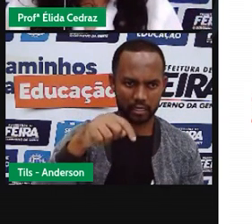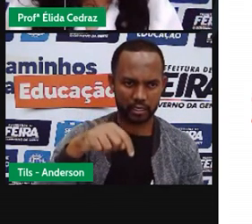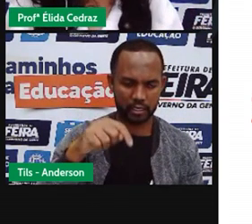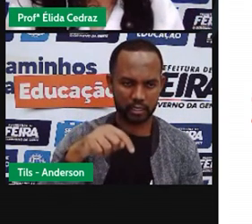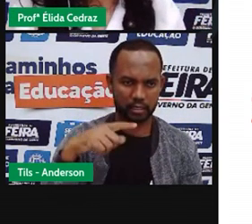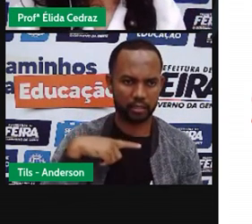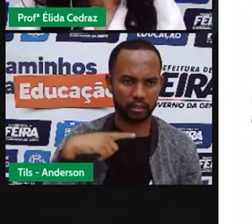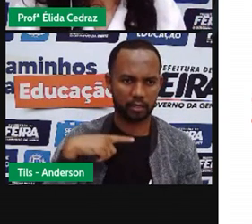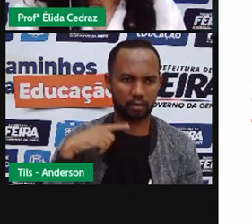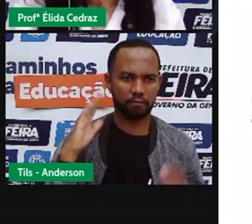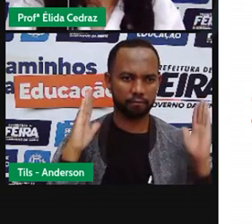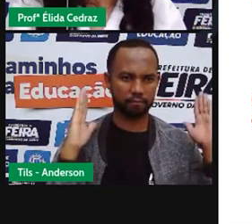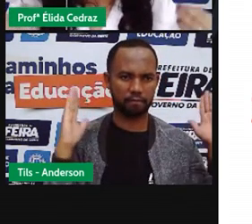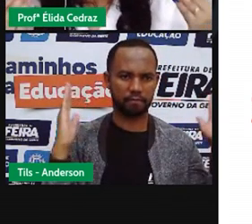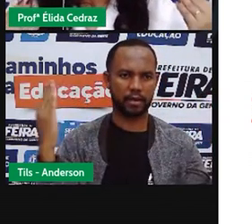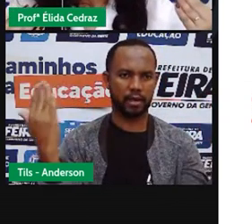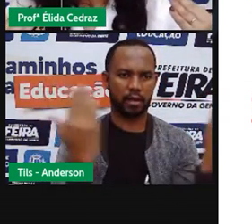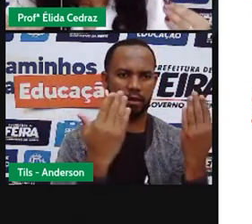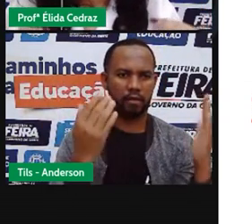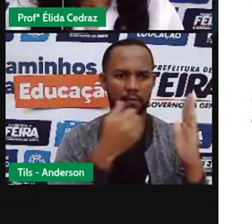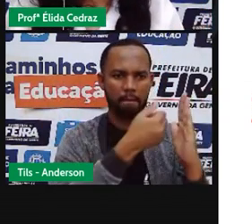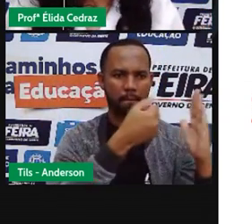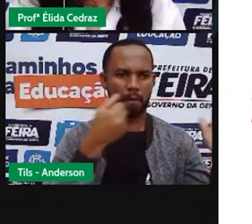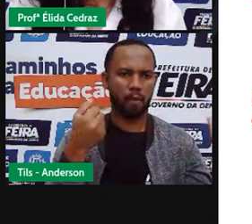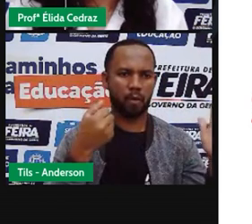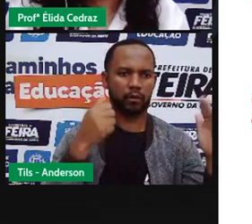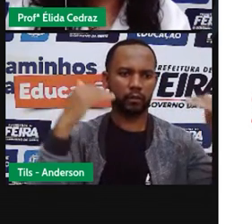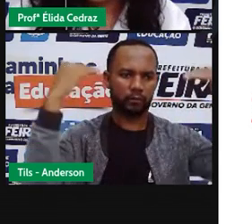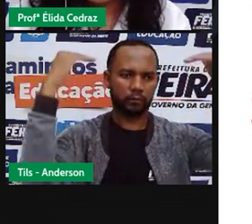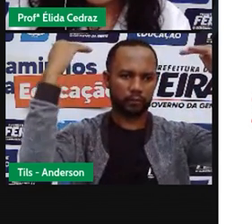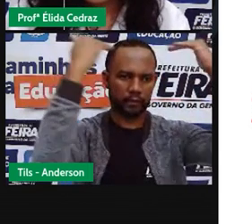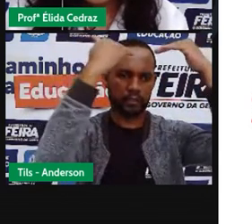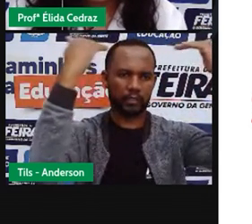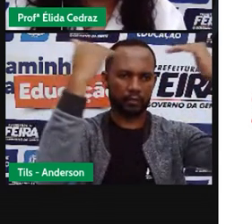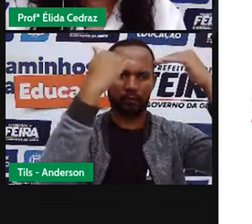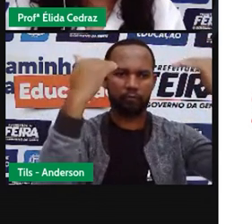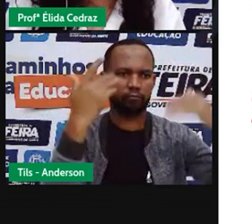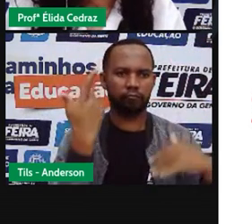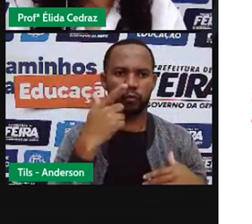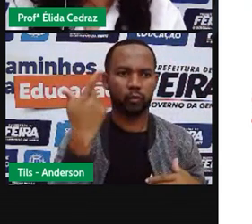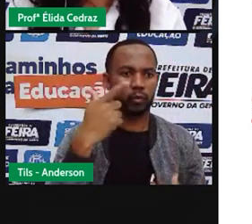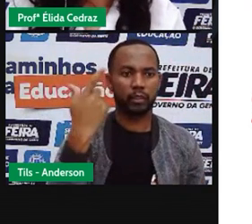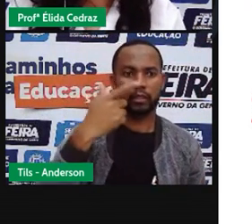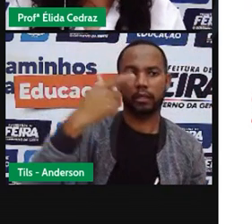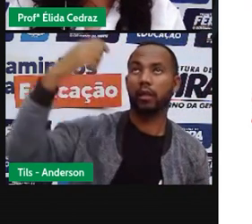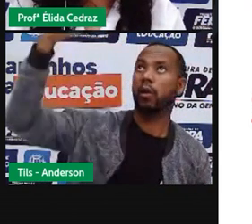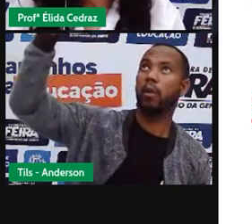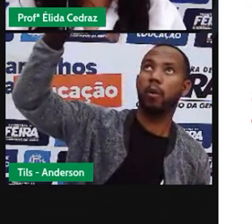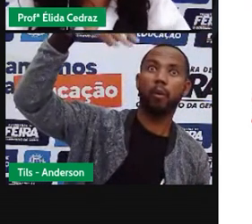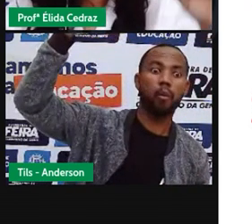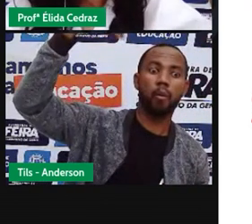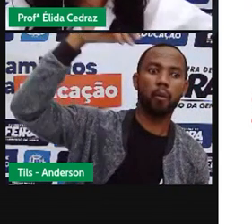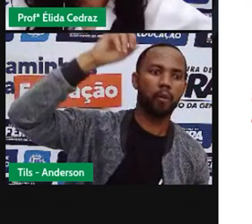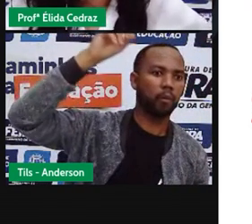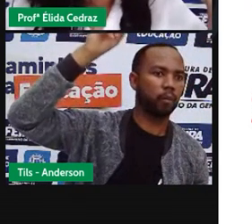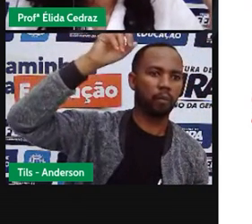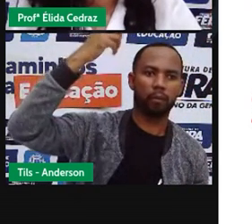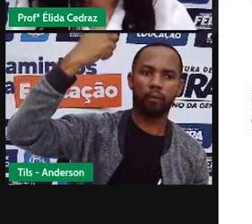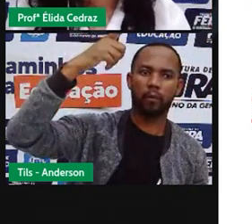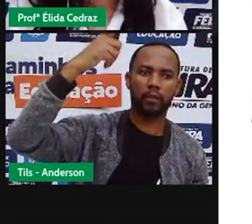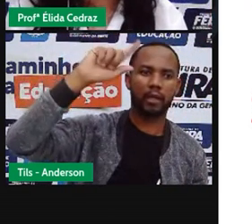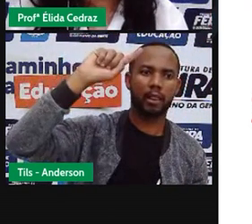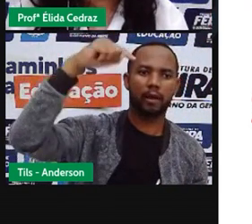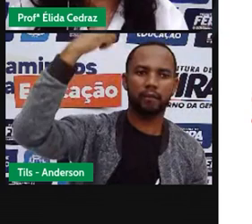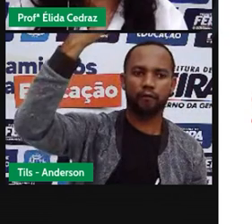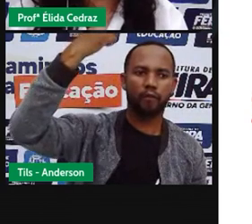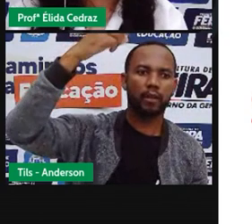Paredes, portas, teto. Não recebe a luz natural que está lá